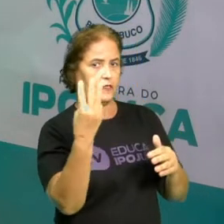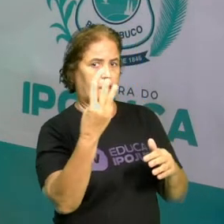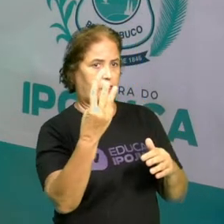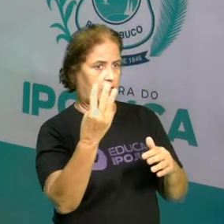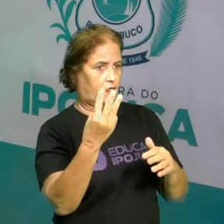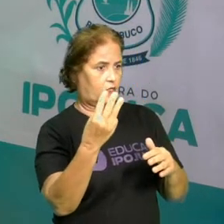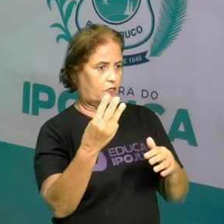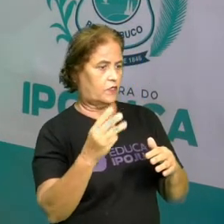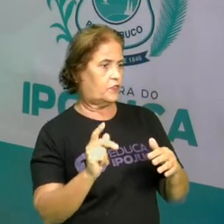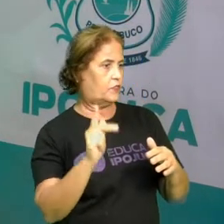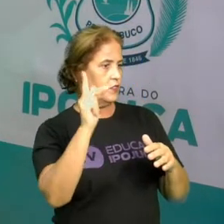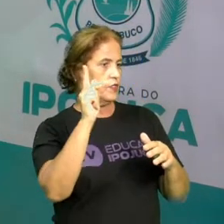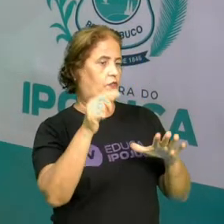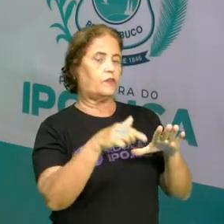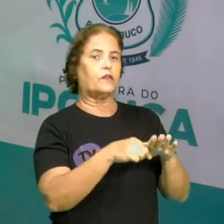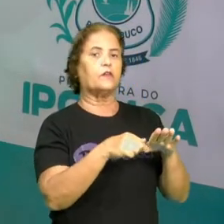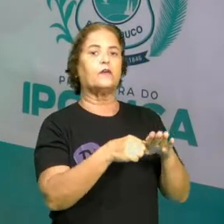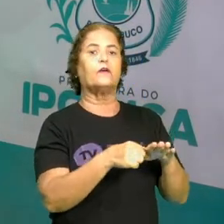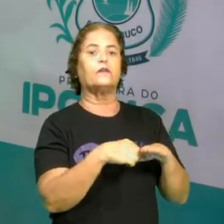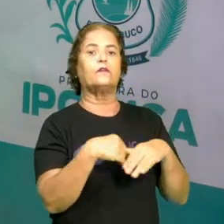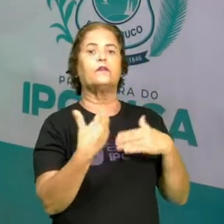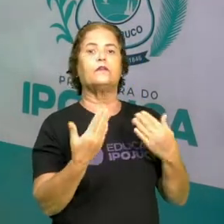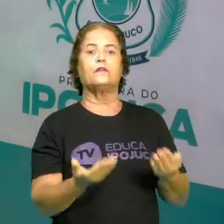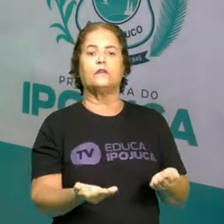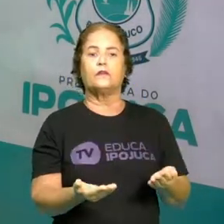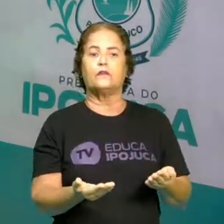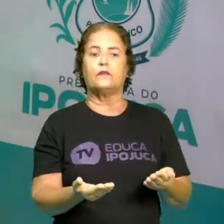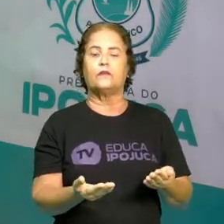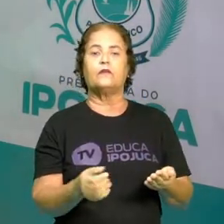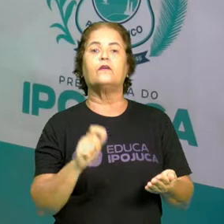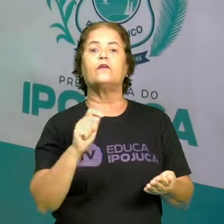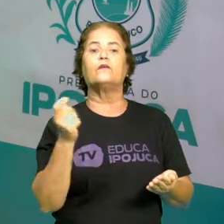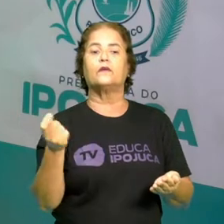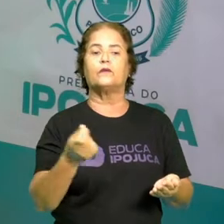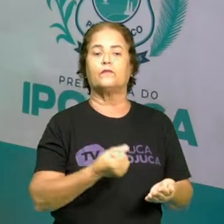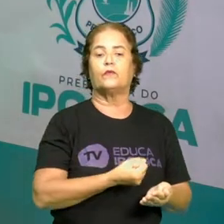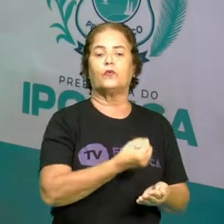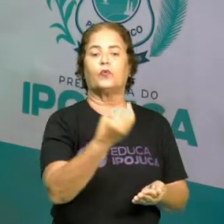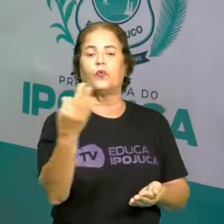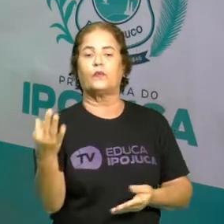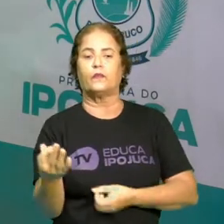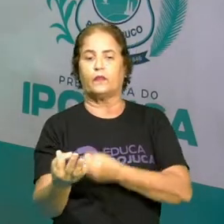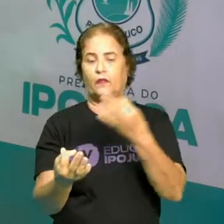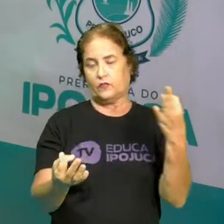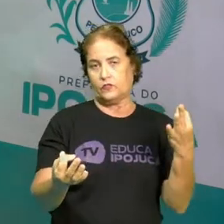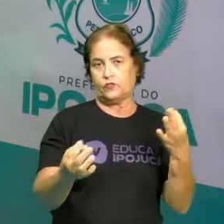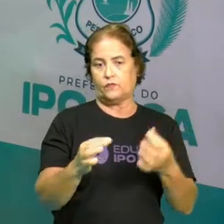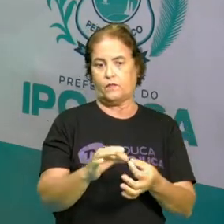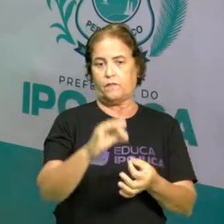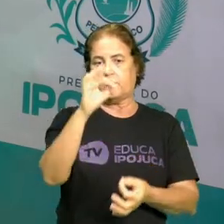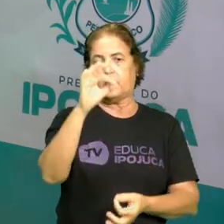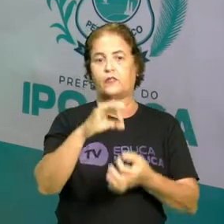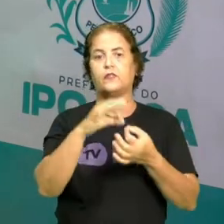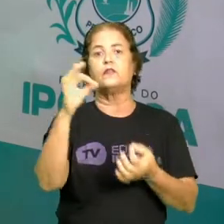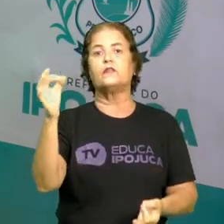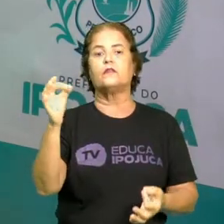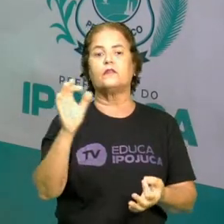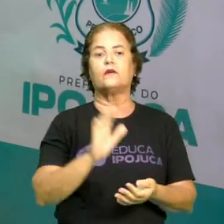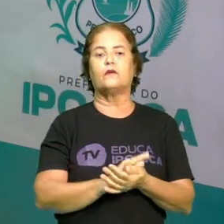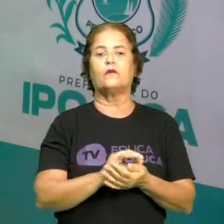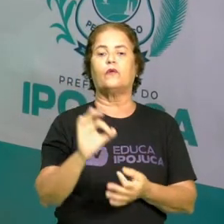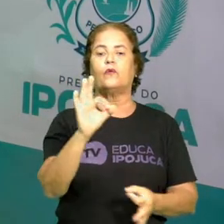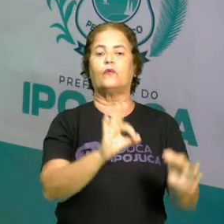E percebemos que esse três quilos de carne seria a contagem, medida ou ordem? O que vocês pensaram?